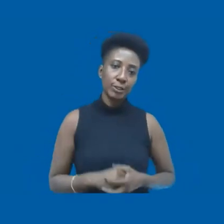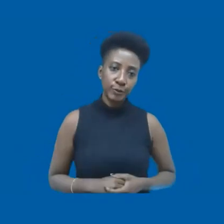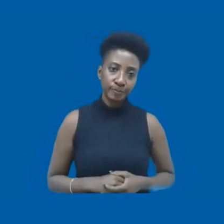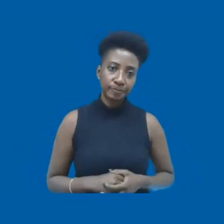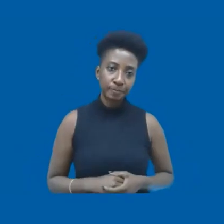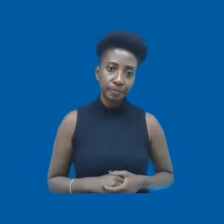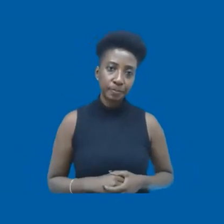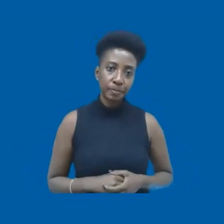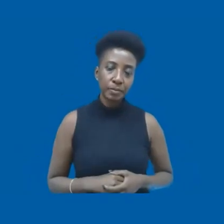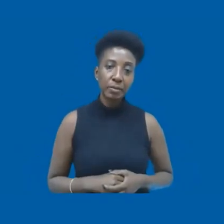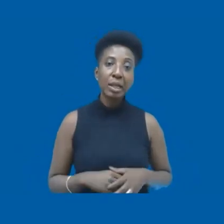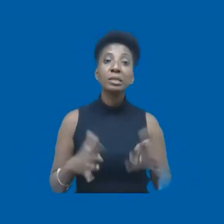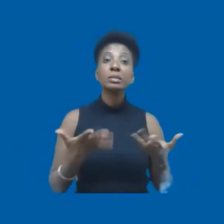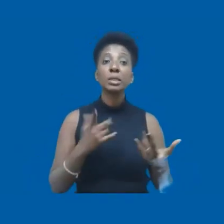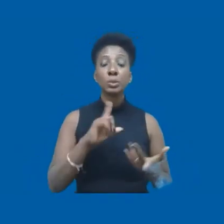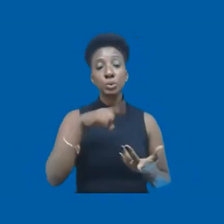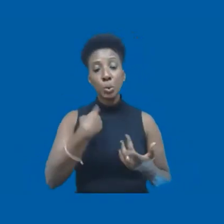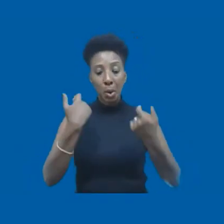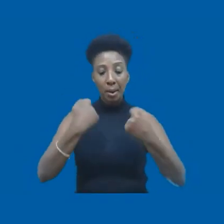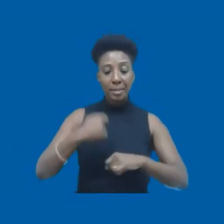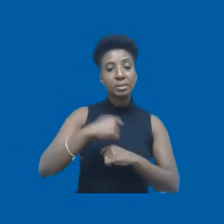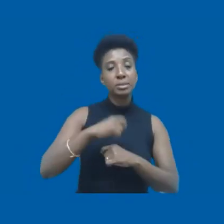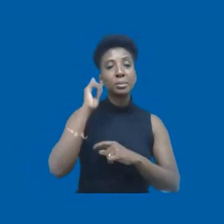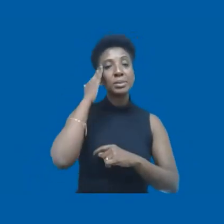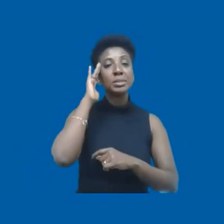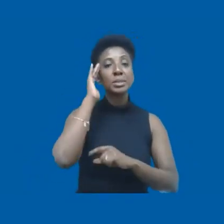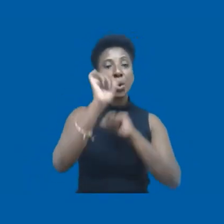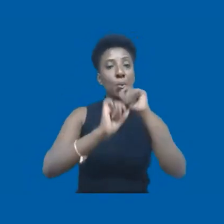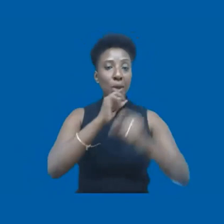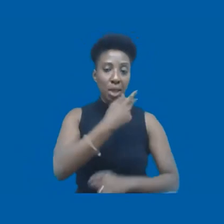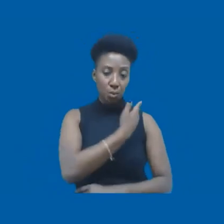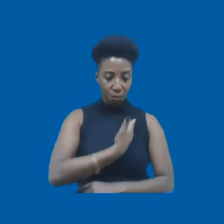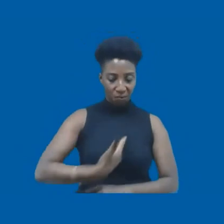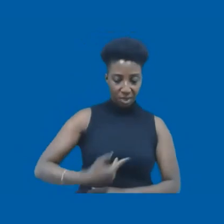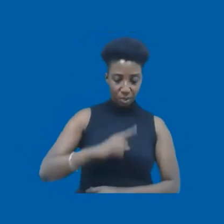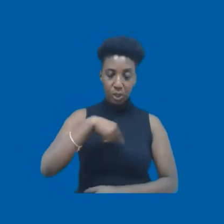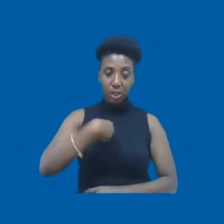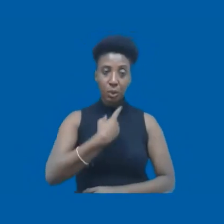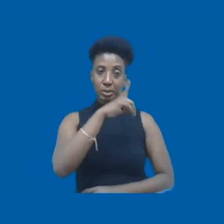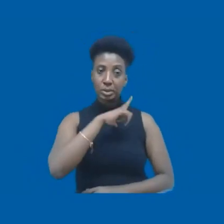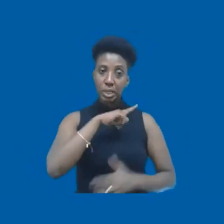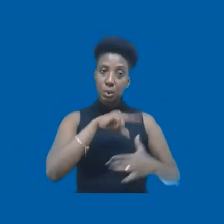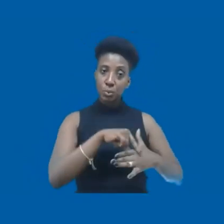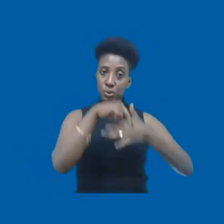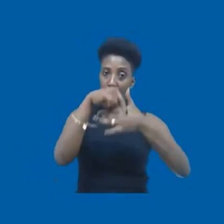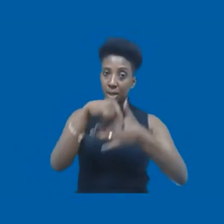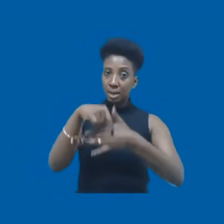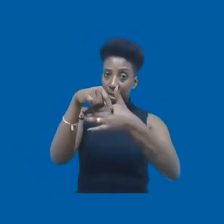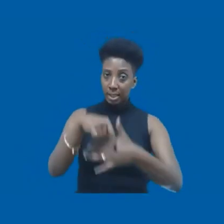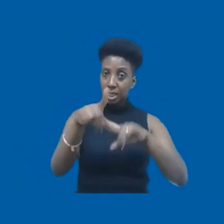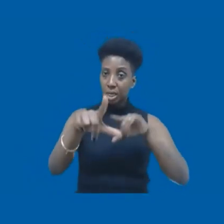Então, a gente tem que entender que os governos que nós temos, as pessoas que tomam essas decisões esdrúxulas,